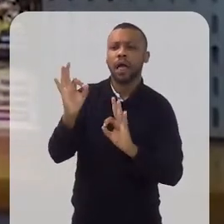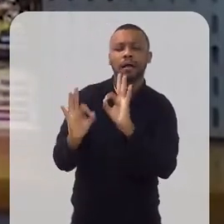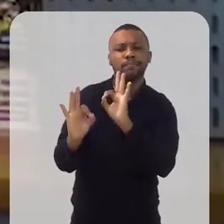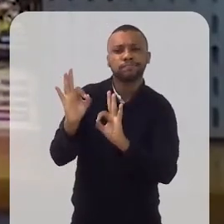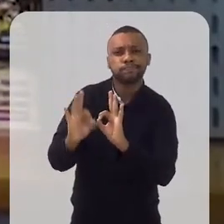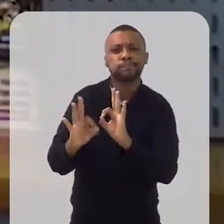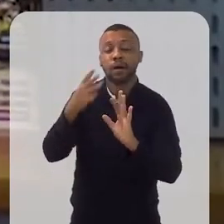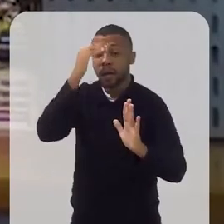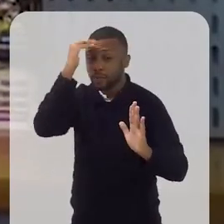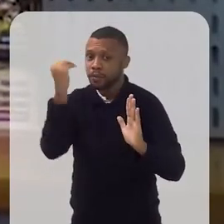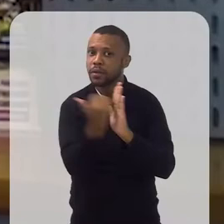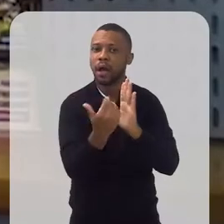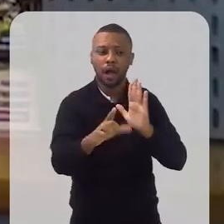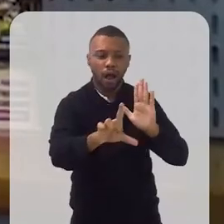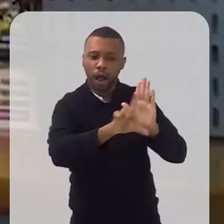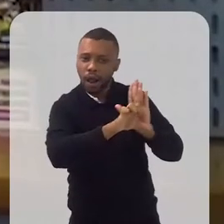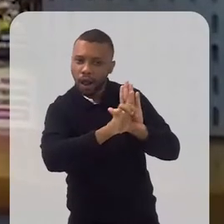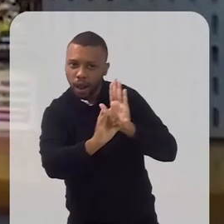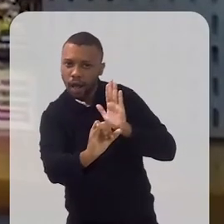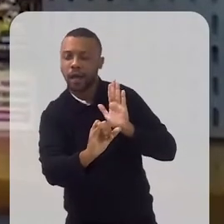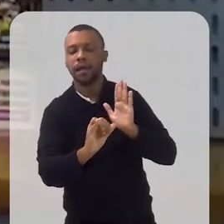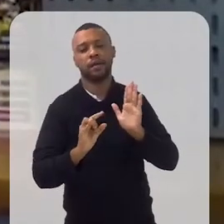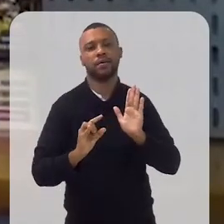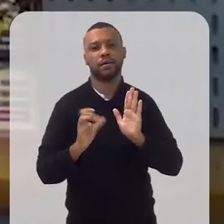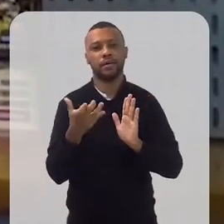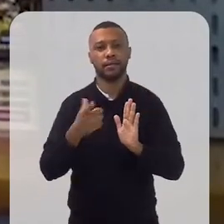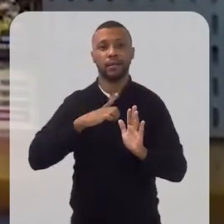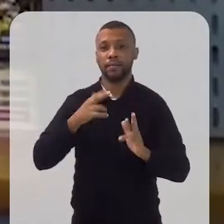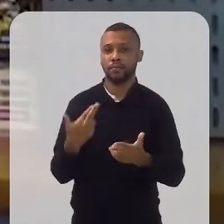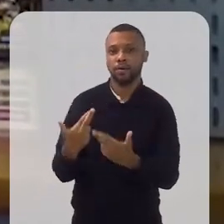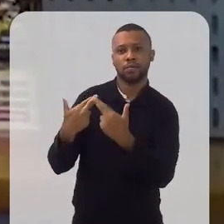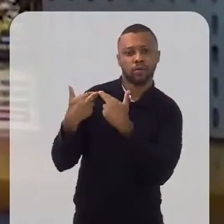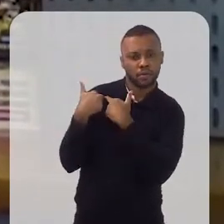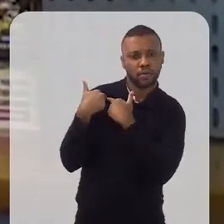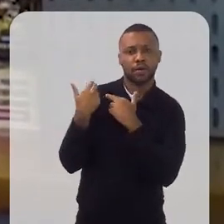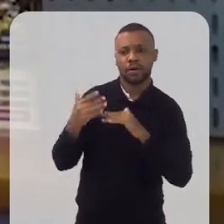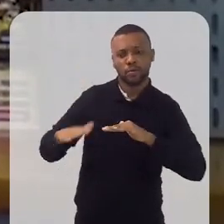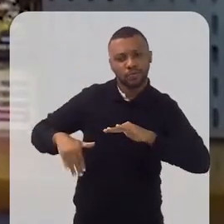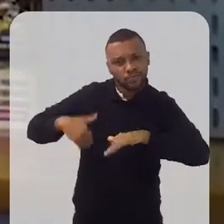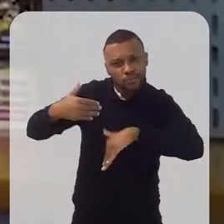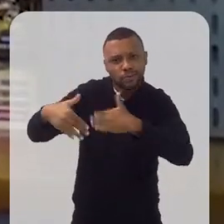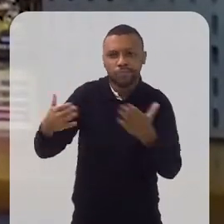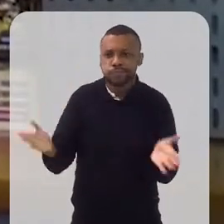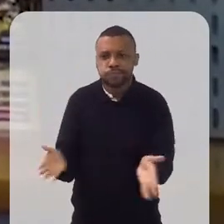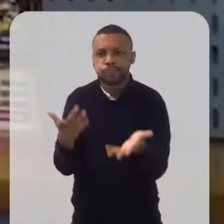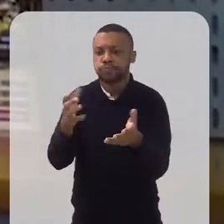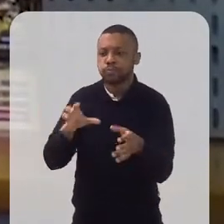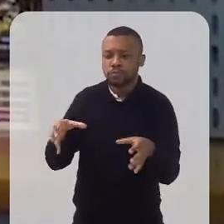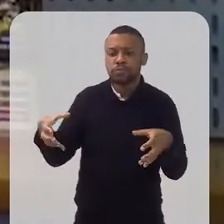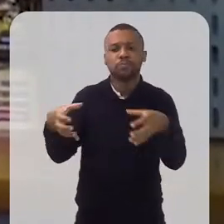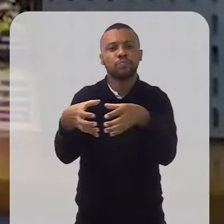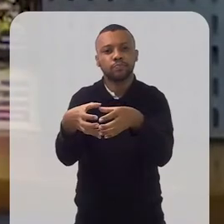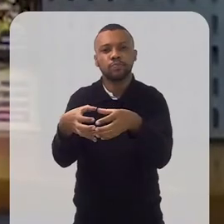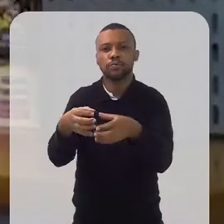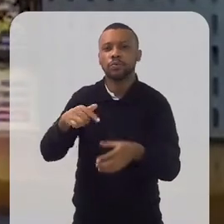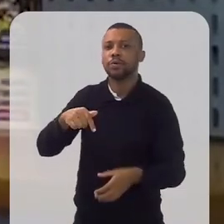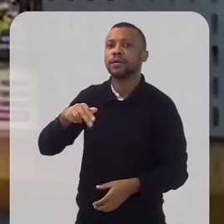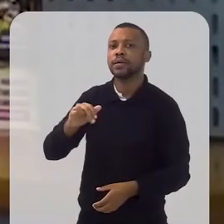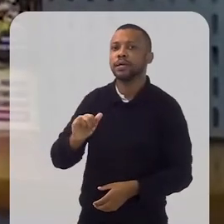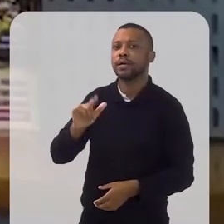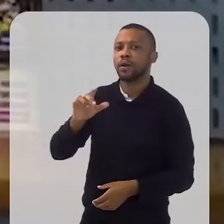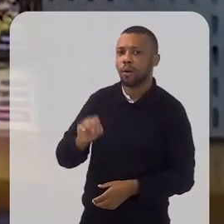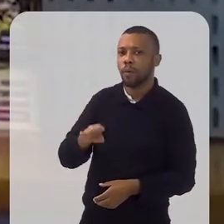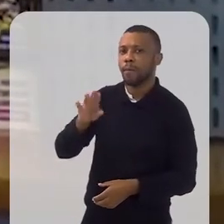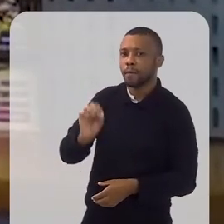colônias, suas associações, querendo ter mais corresponsabilidade com o desenvolvimento das suas comunidades, dos seus